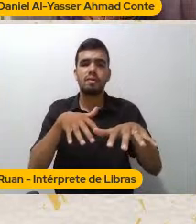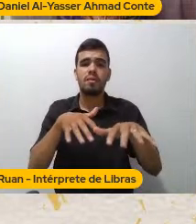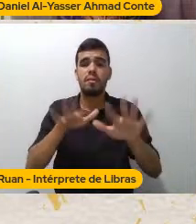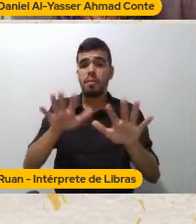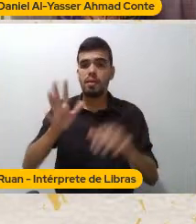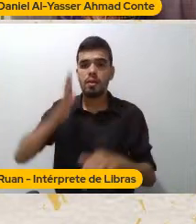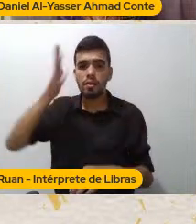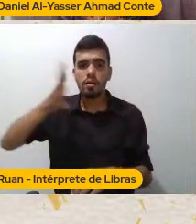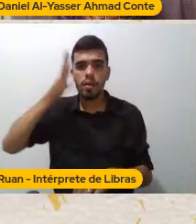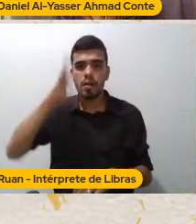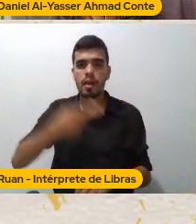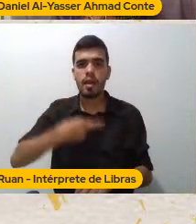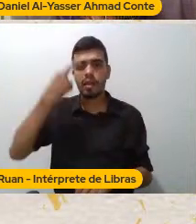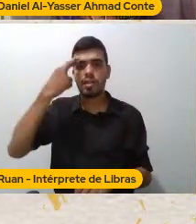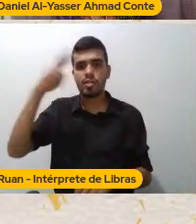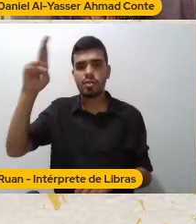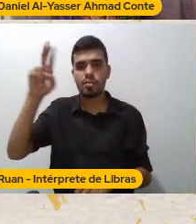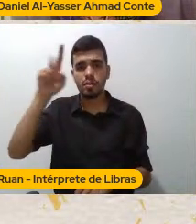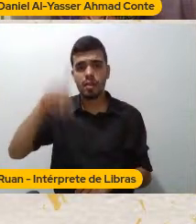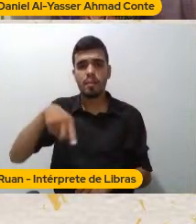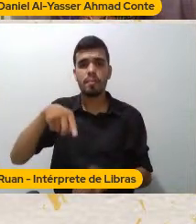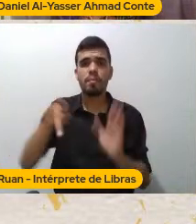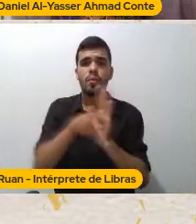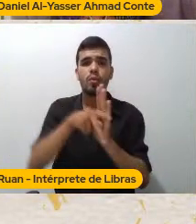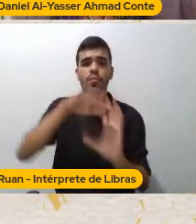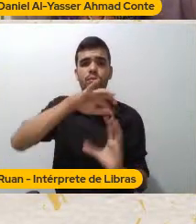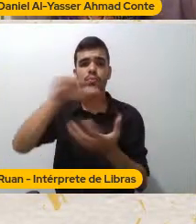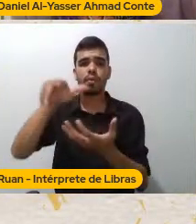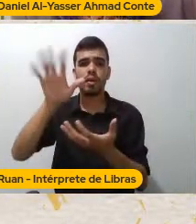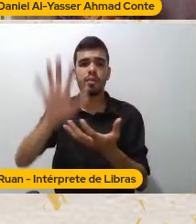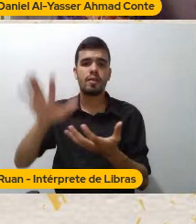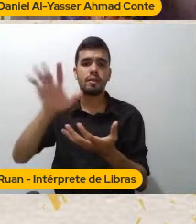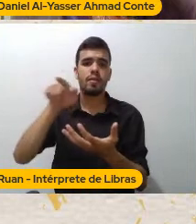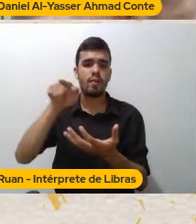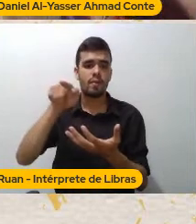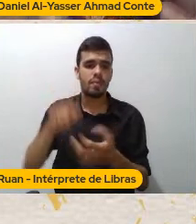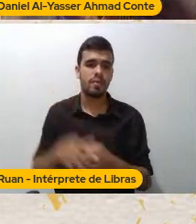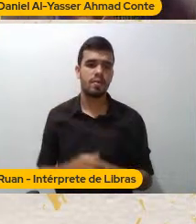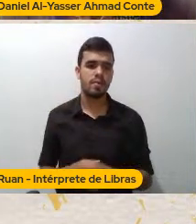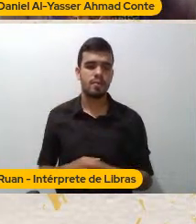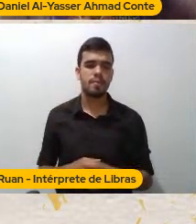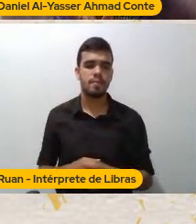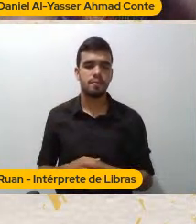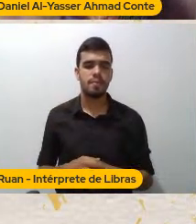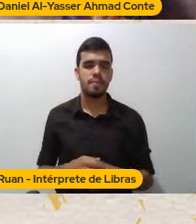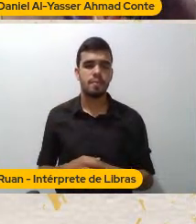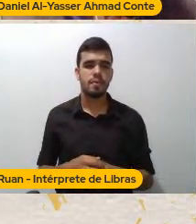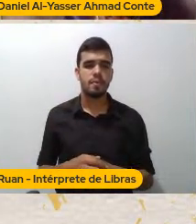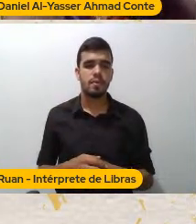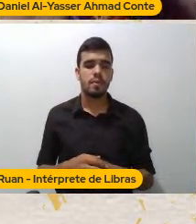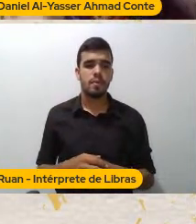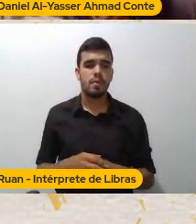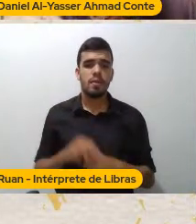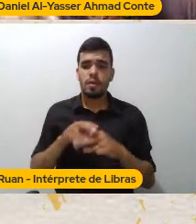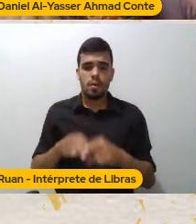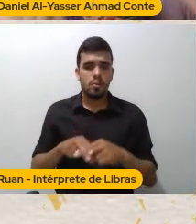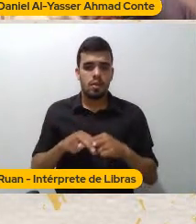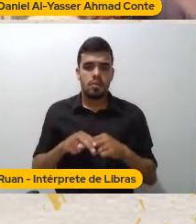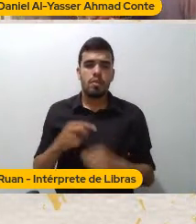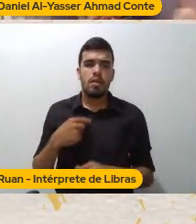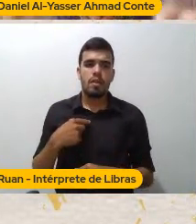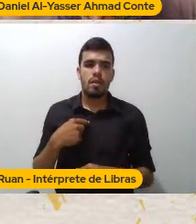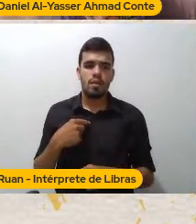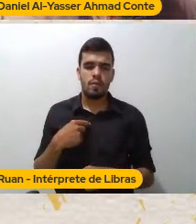orientalizações São muitas orientalizações Então esses delírios ficcionais E eu falo do Lane